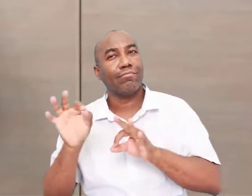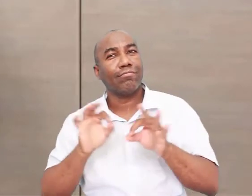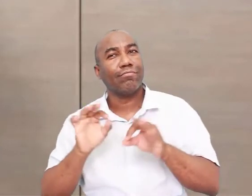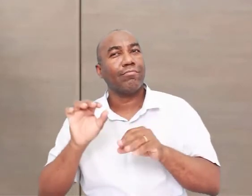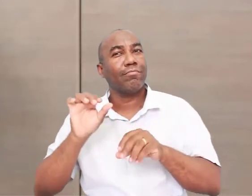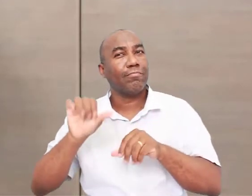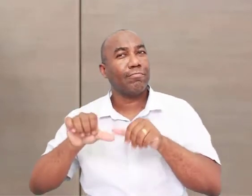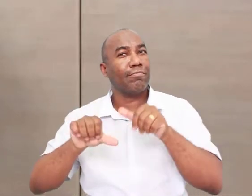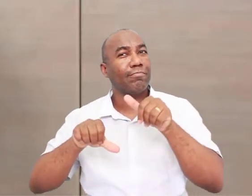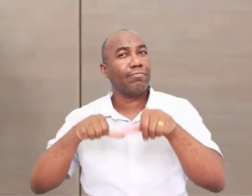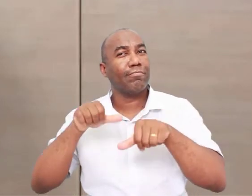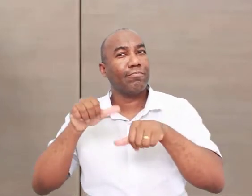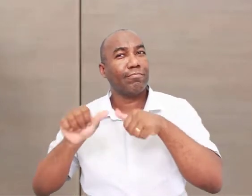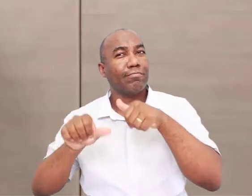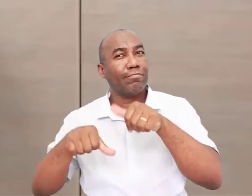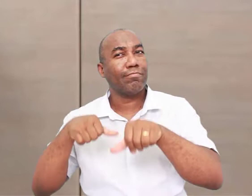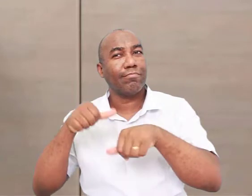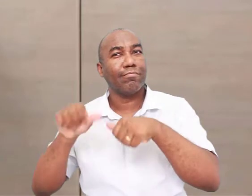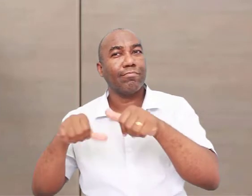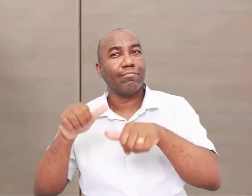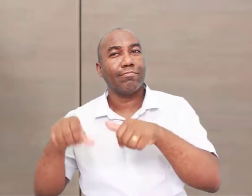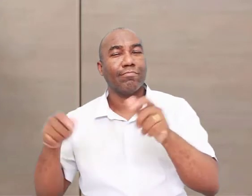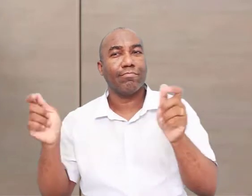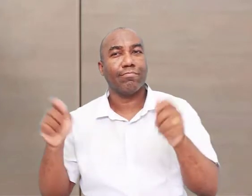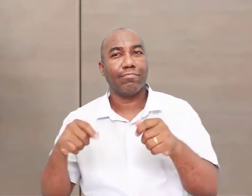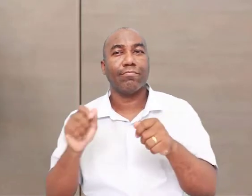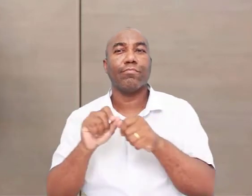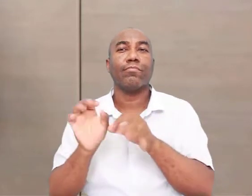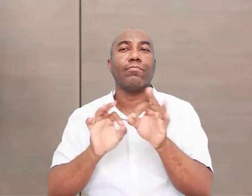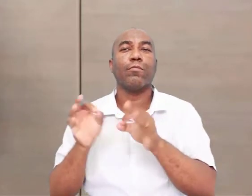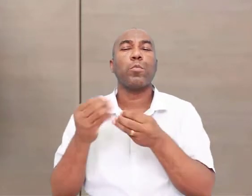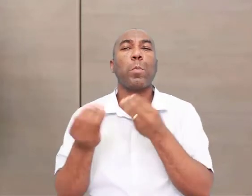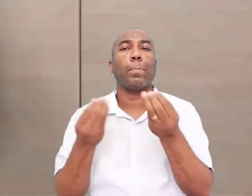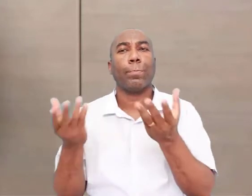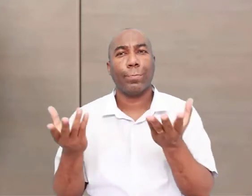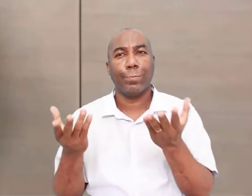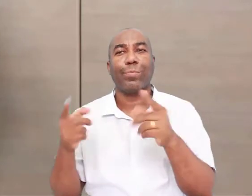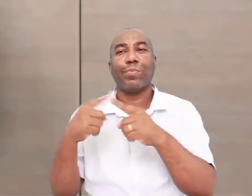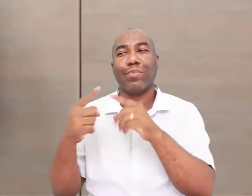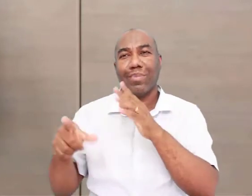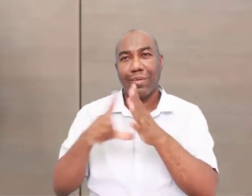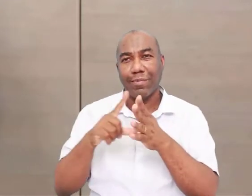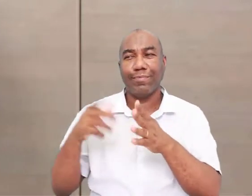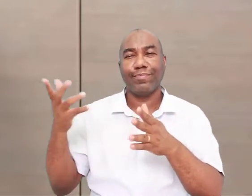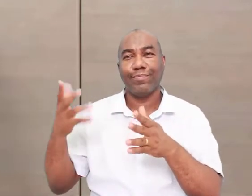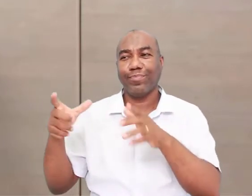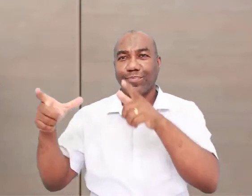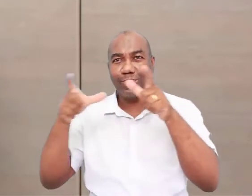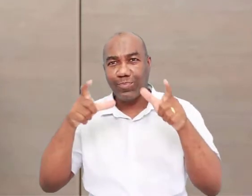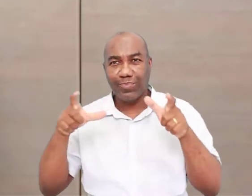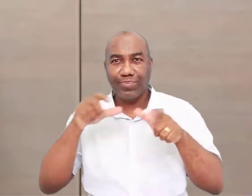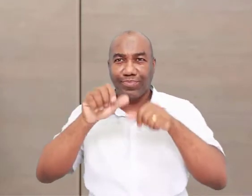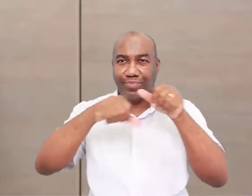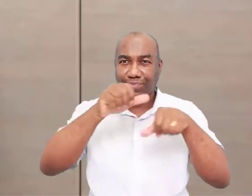transformação física e cultural ao mesmo tempo, né? À medida que ele muda o ambiente, ele está